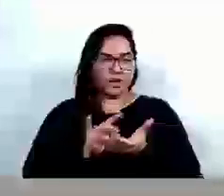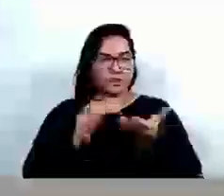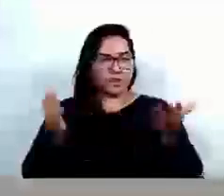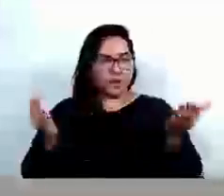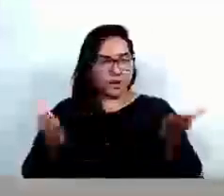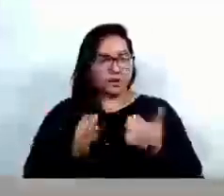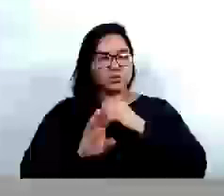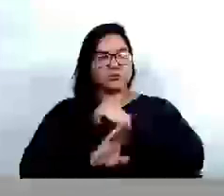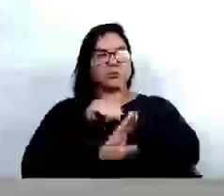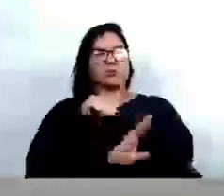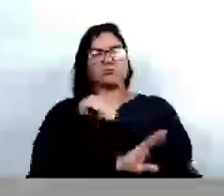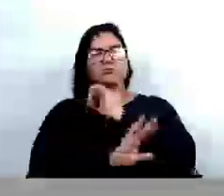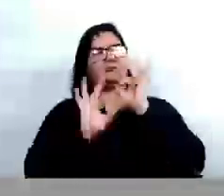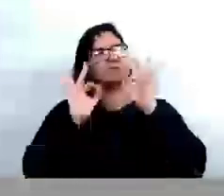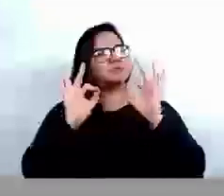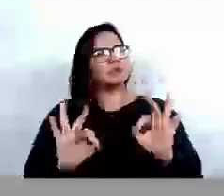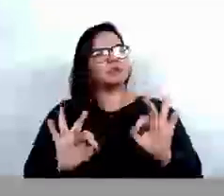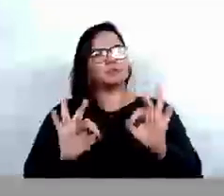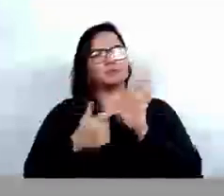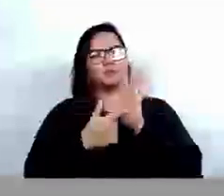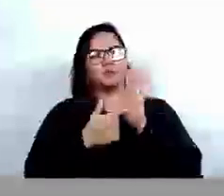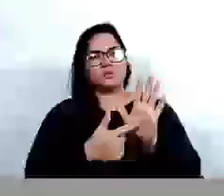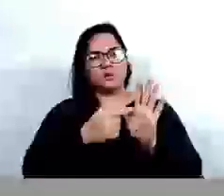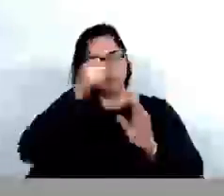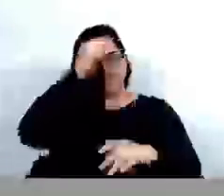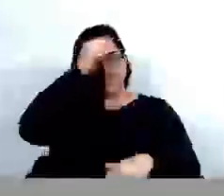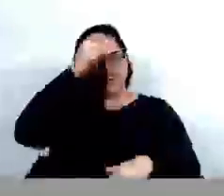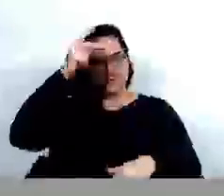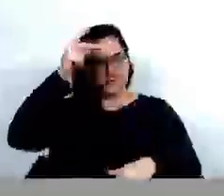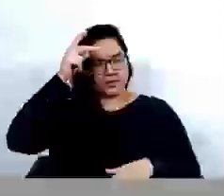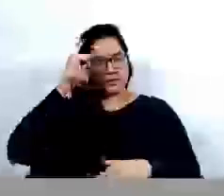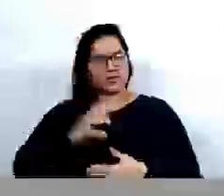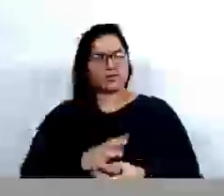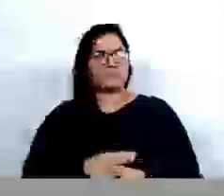certeza que a indicação do prefeito Salmeiro do Executivo Municipal será colocada...